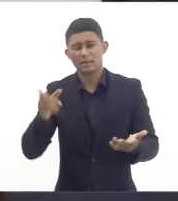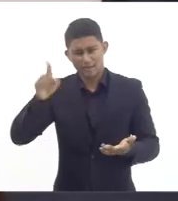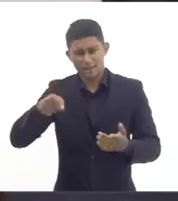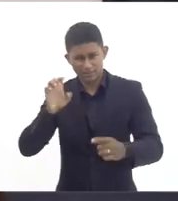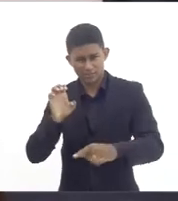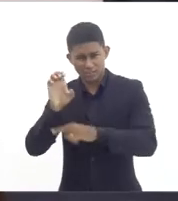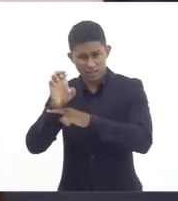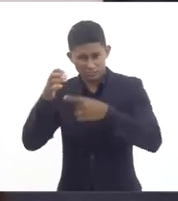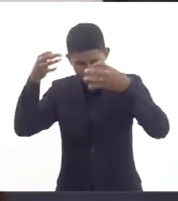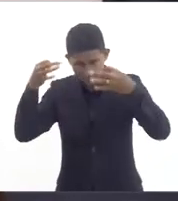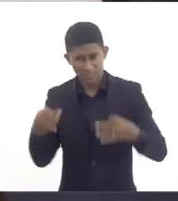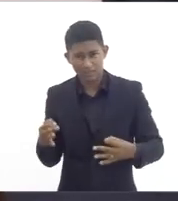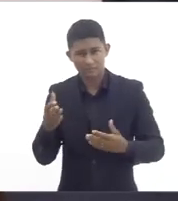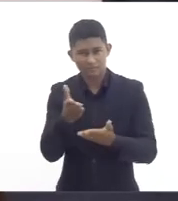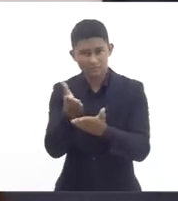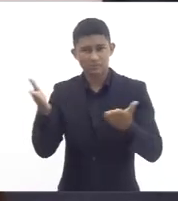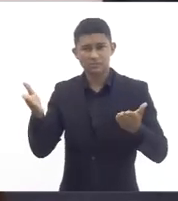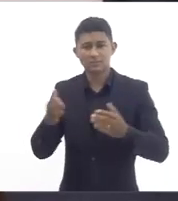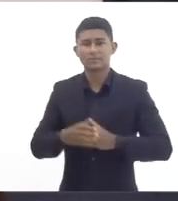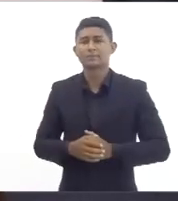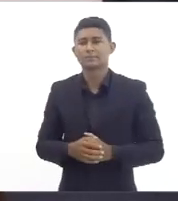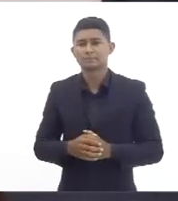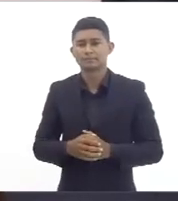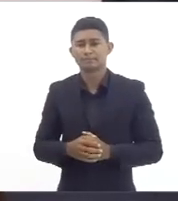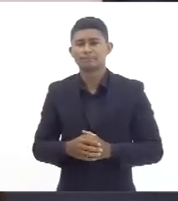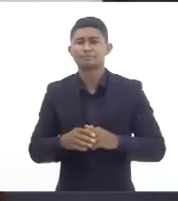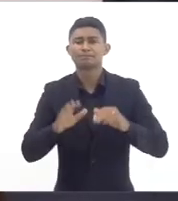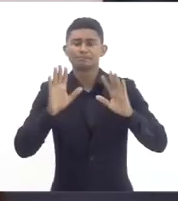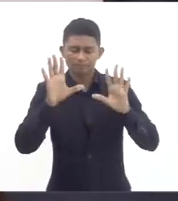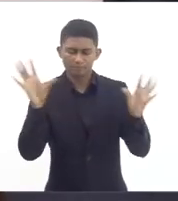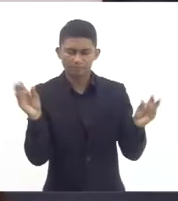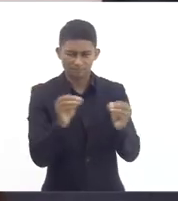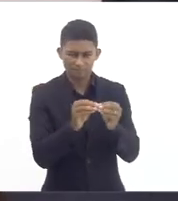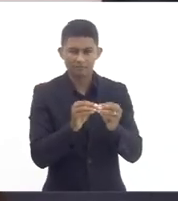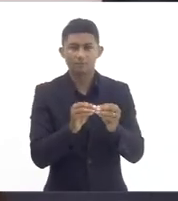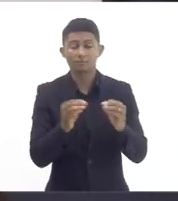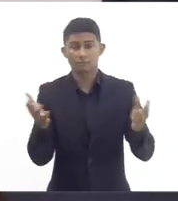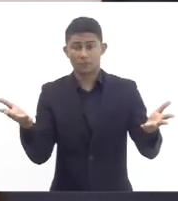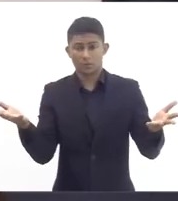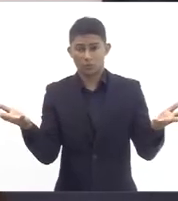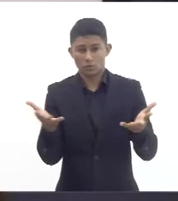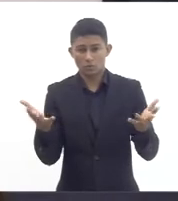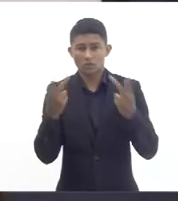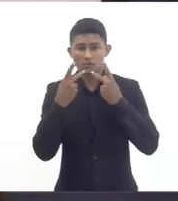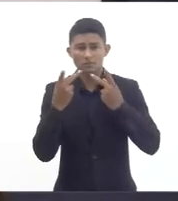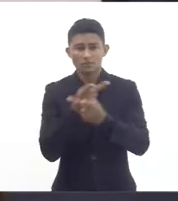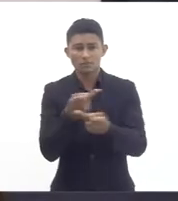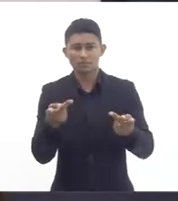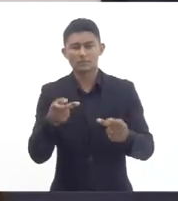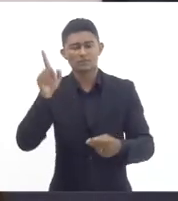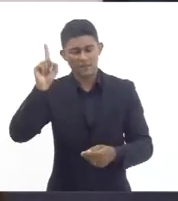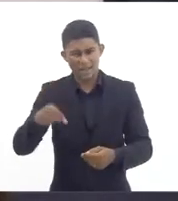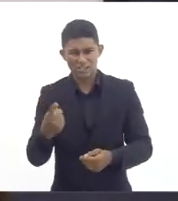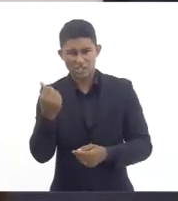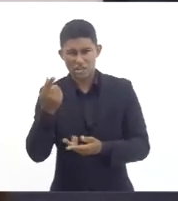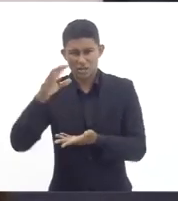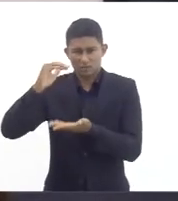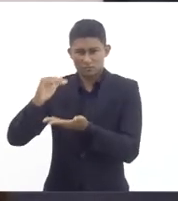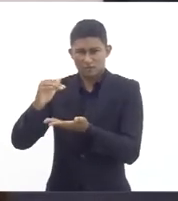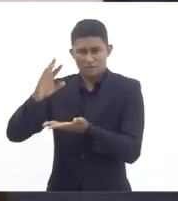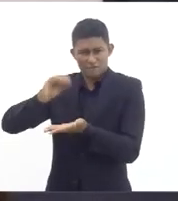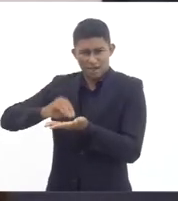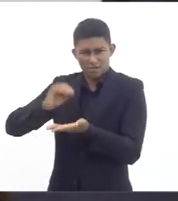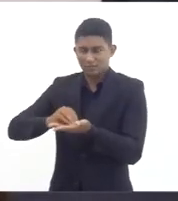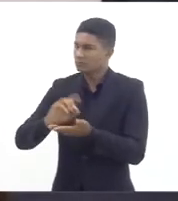Estado antes de fechar eu só queria dizer que hoje não é falta de recursos é de política pública séria